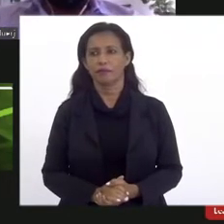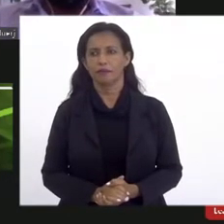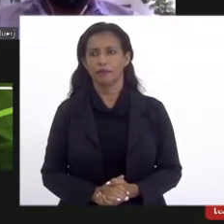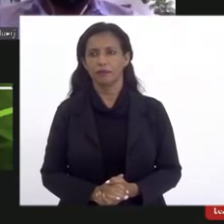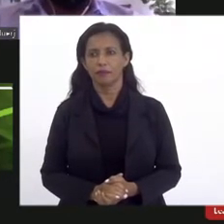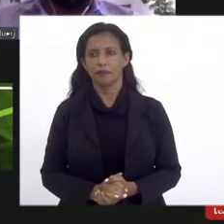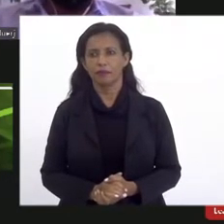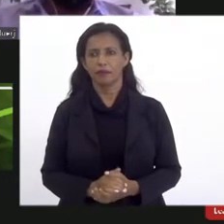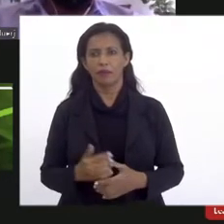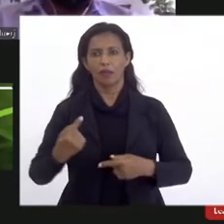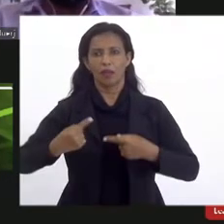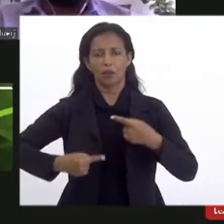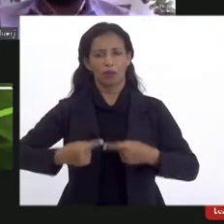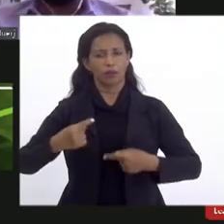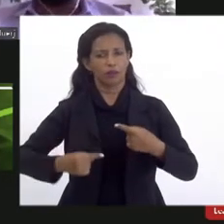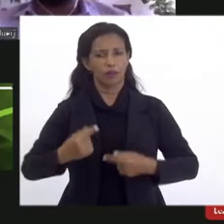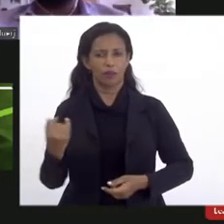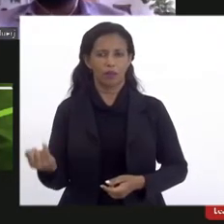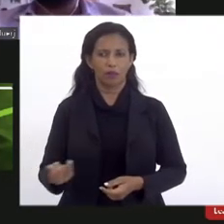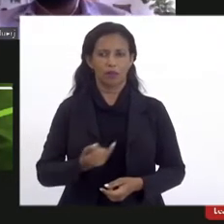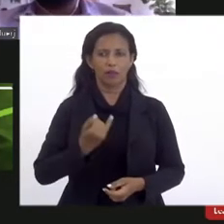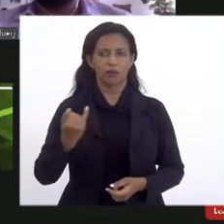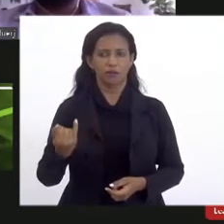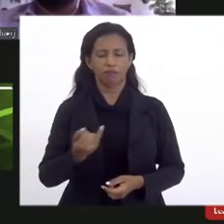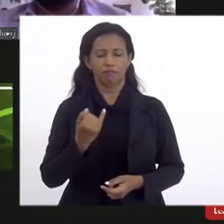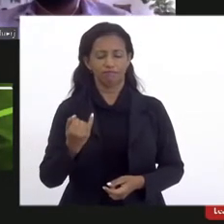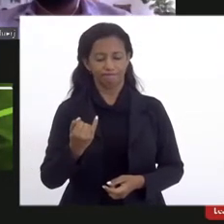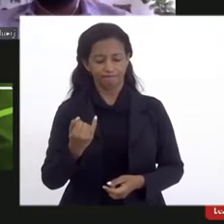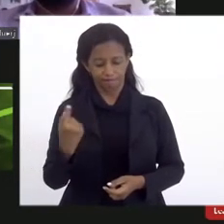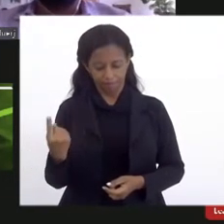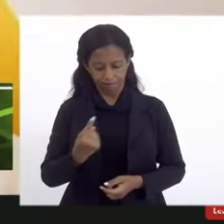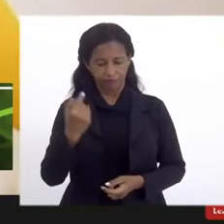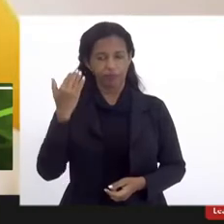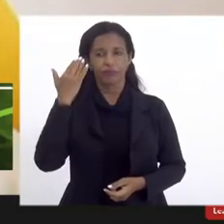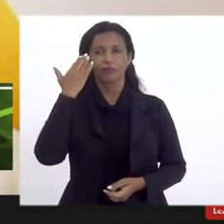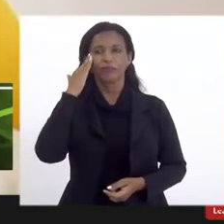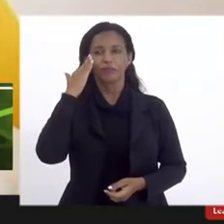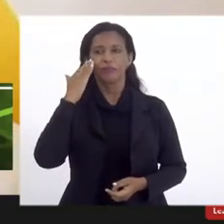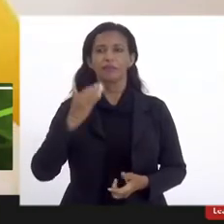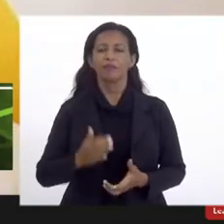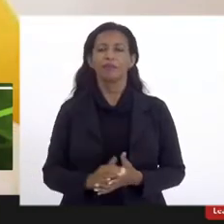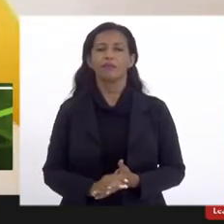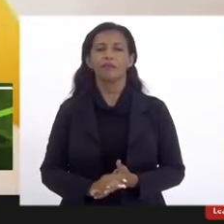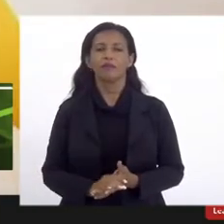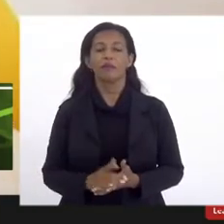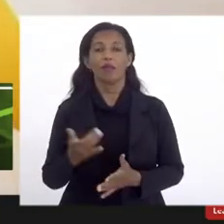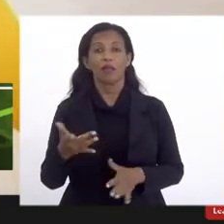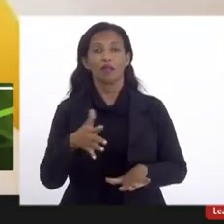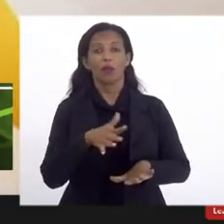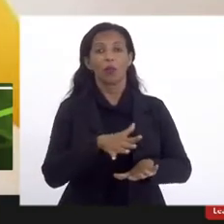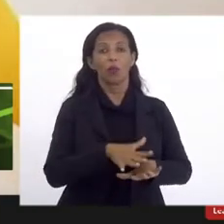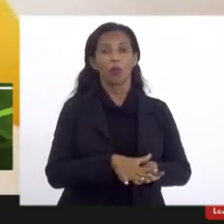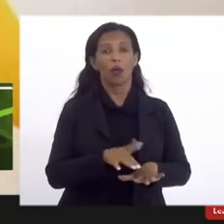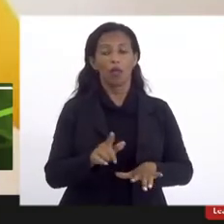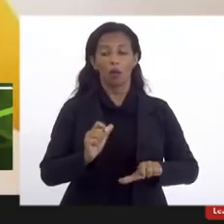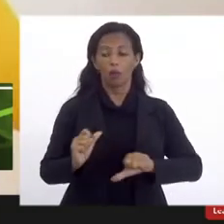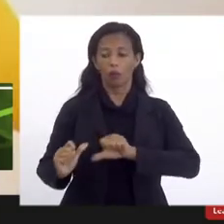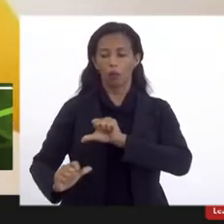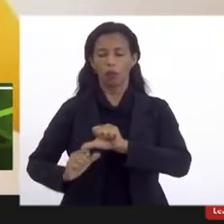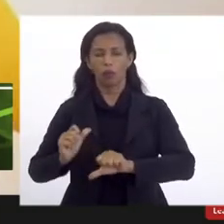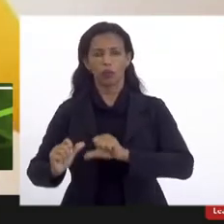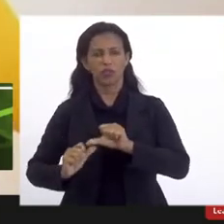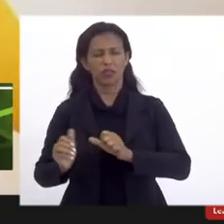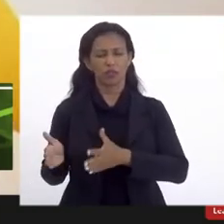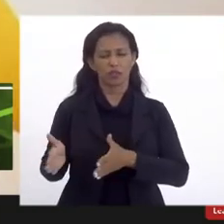isso é um debate fundamental. A gente entende que essa incorporação significa uma mudança no